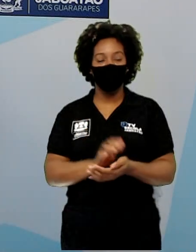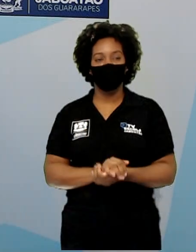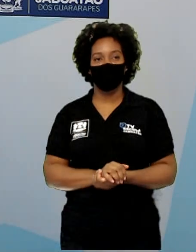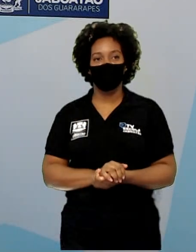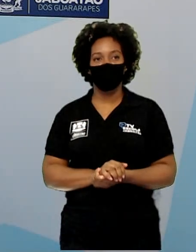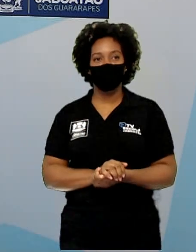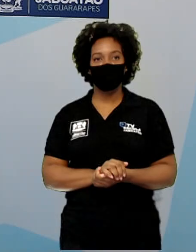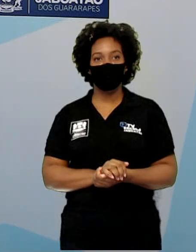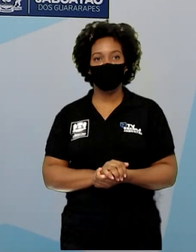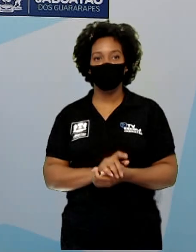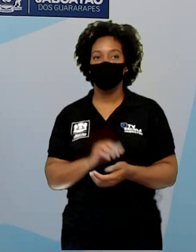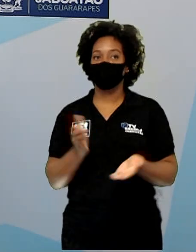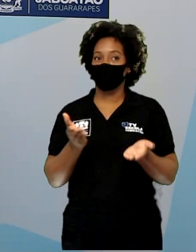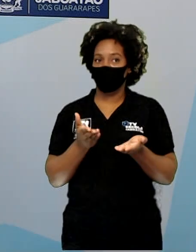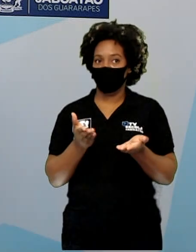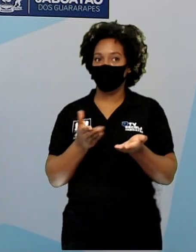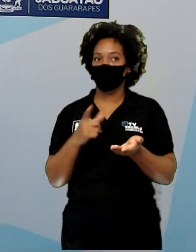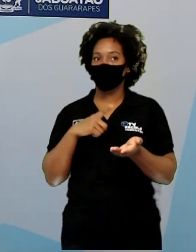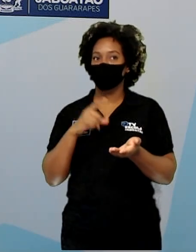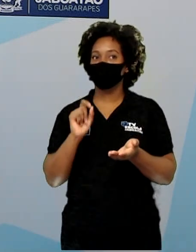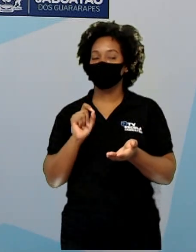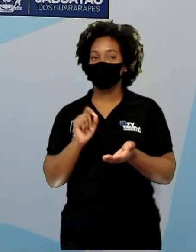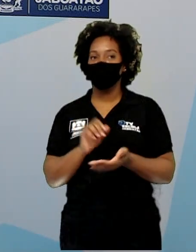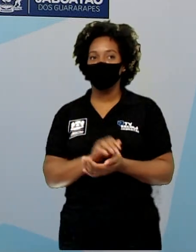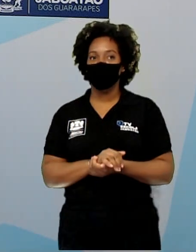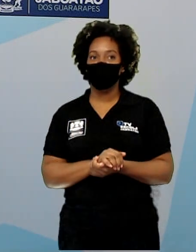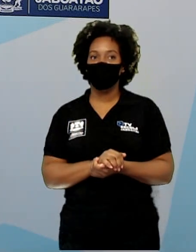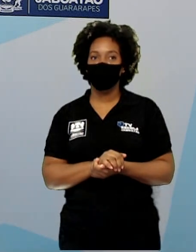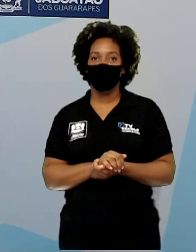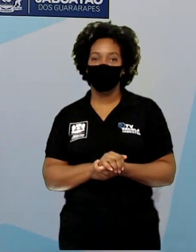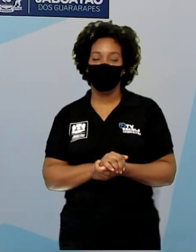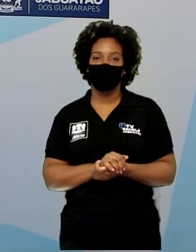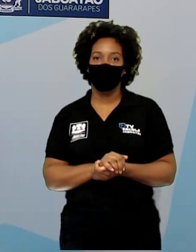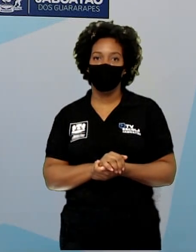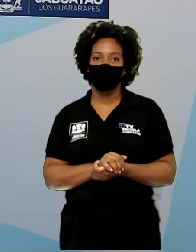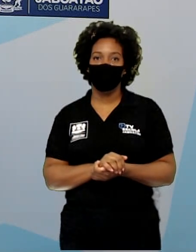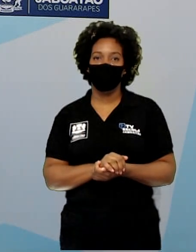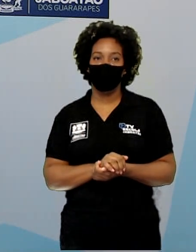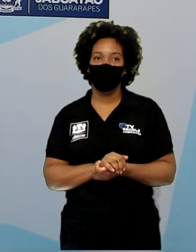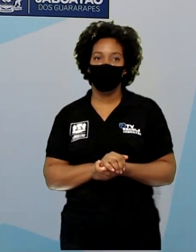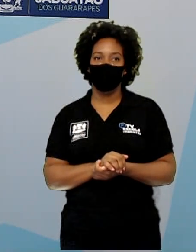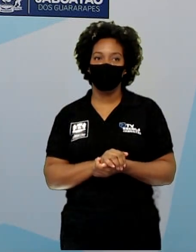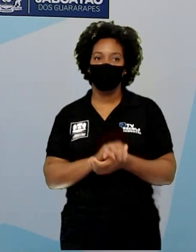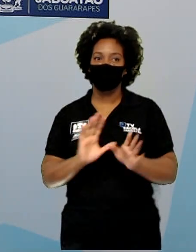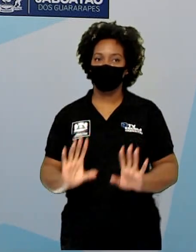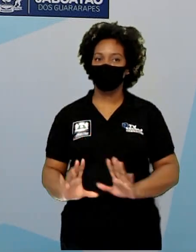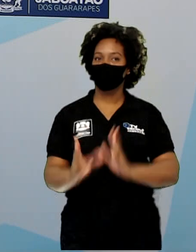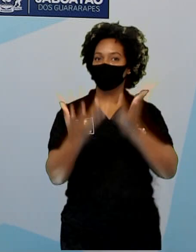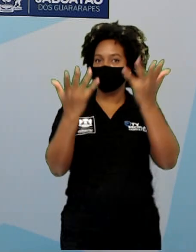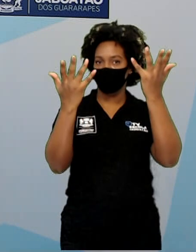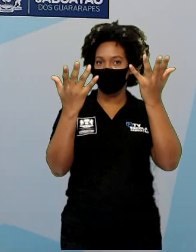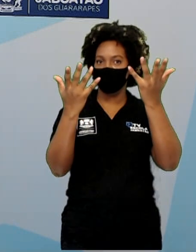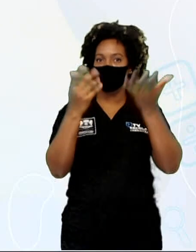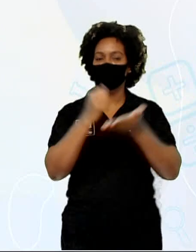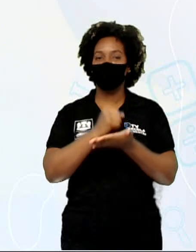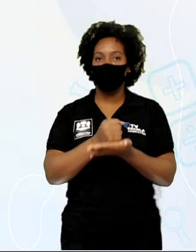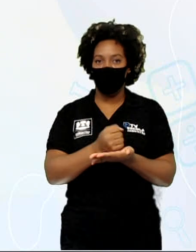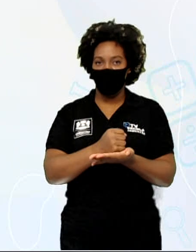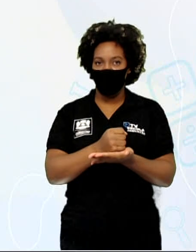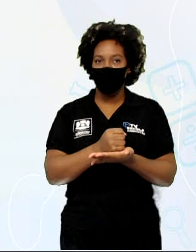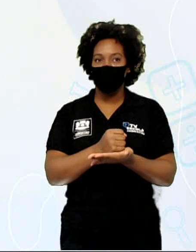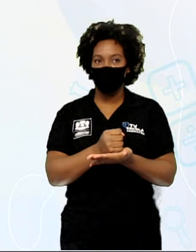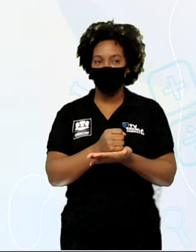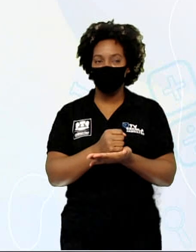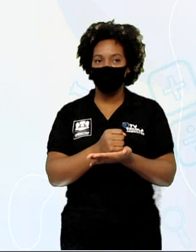Depois eu tenho aqui de um festival culinário. Então eu tenho